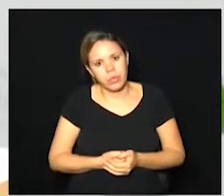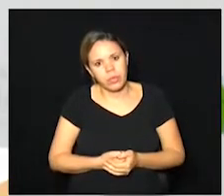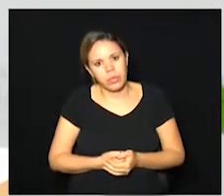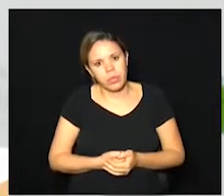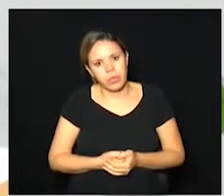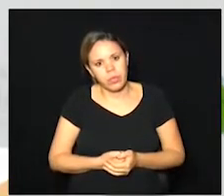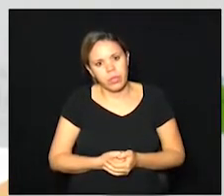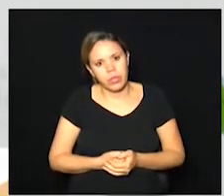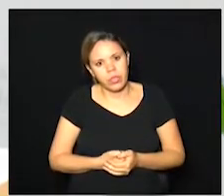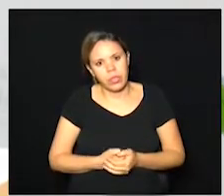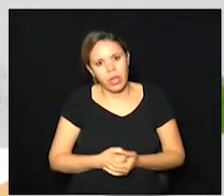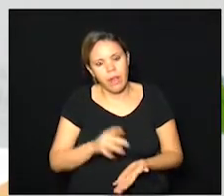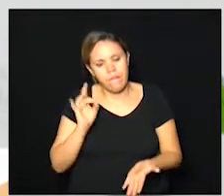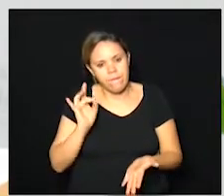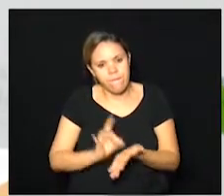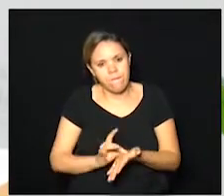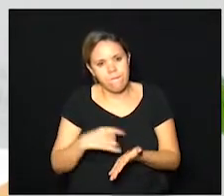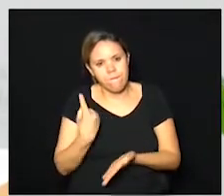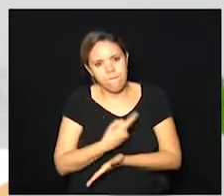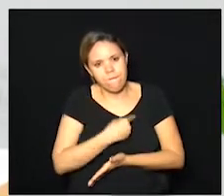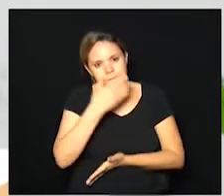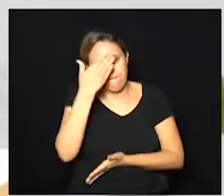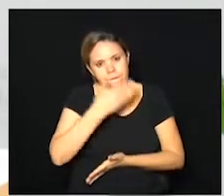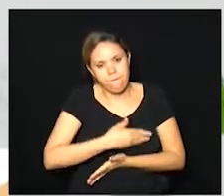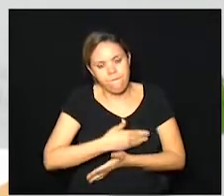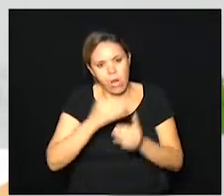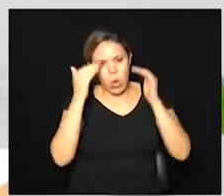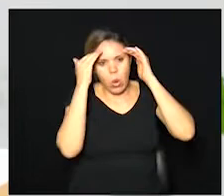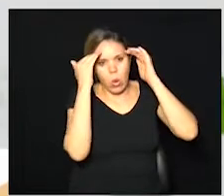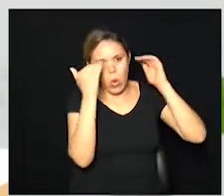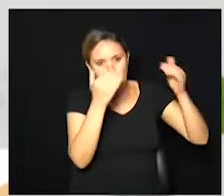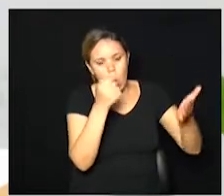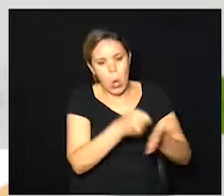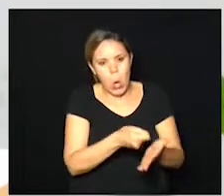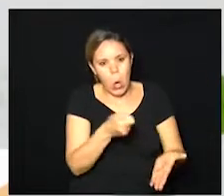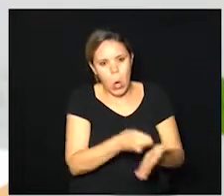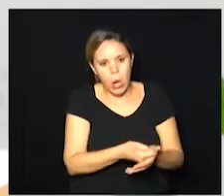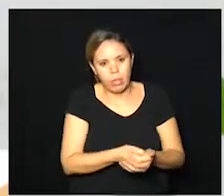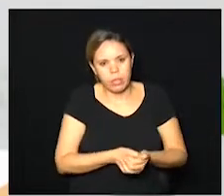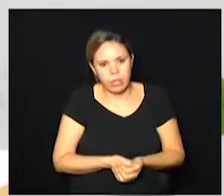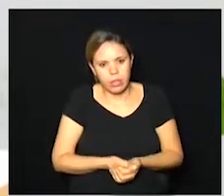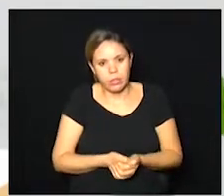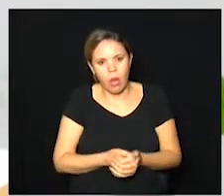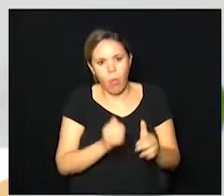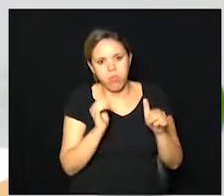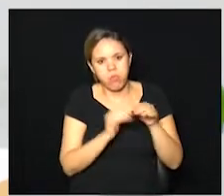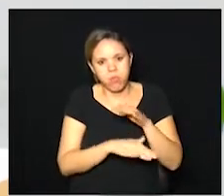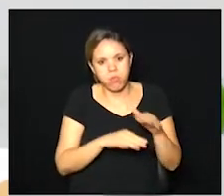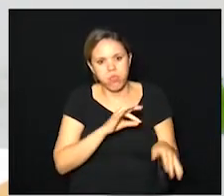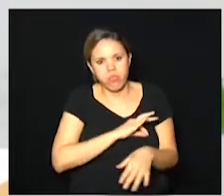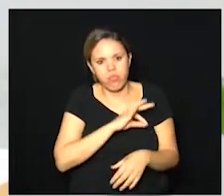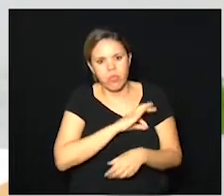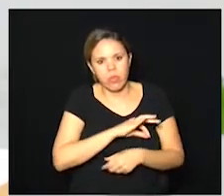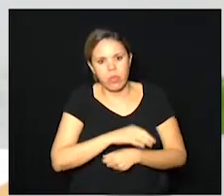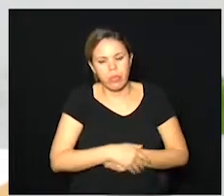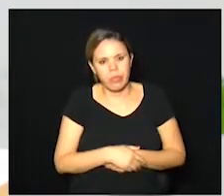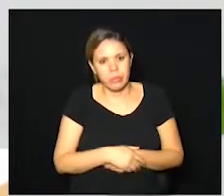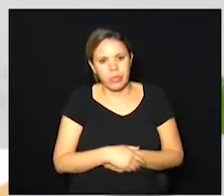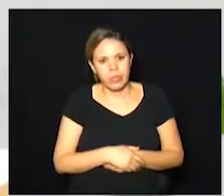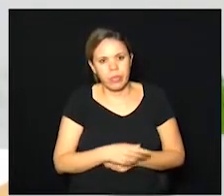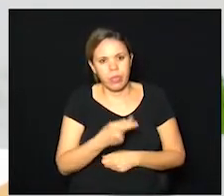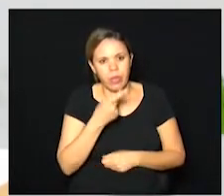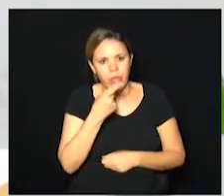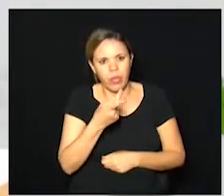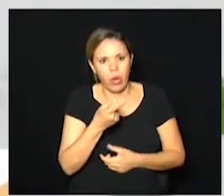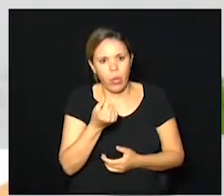a reafirmação, assim, que nós cumpriremos a obrigação do depósito do salário. Por falar em